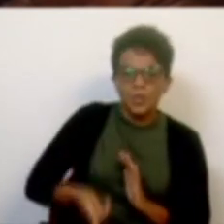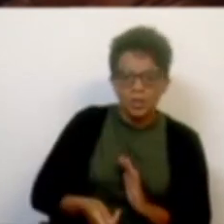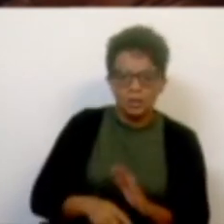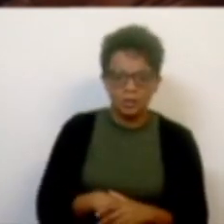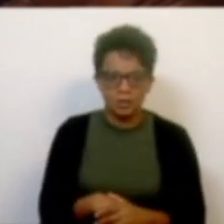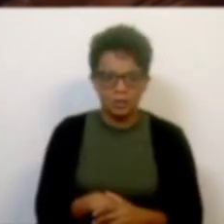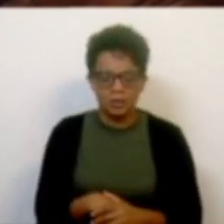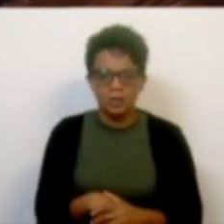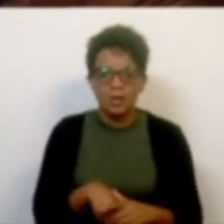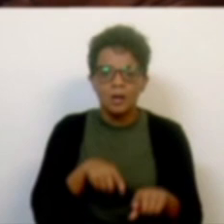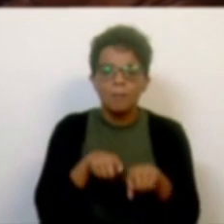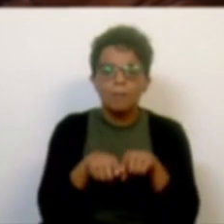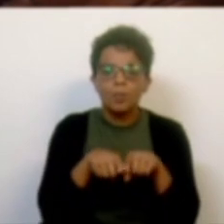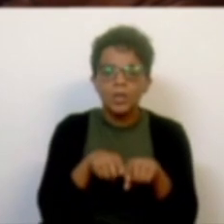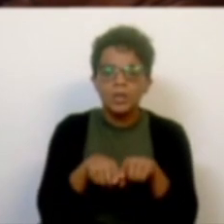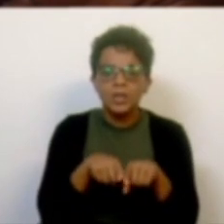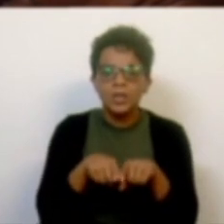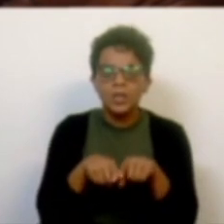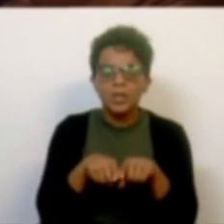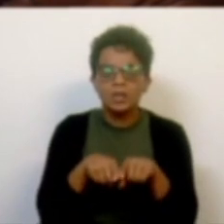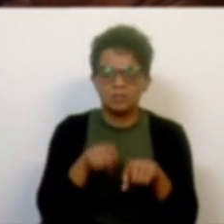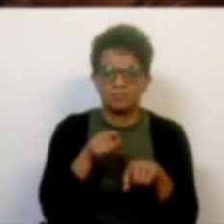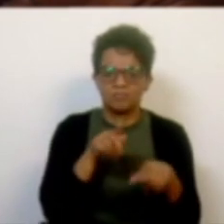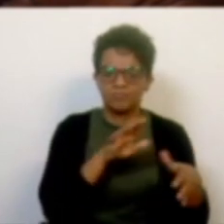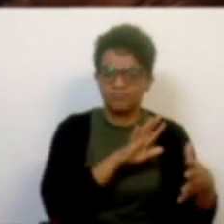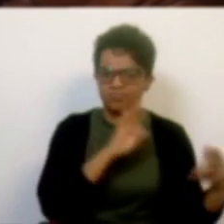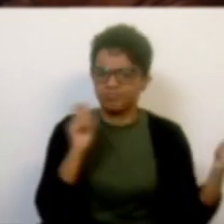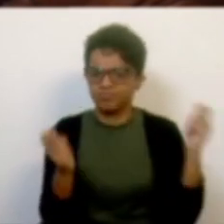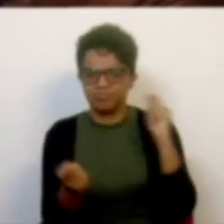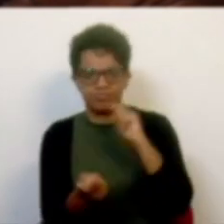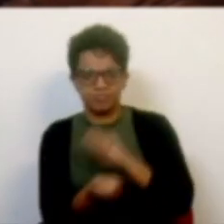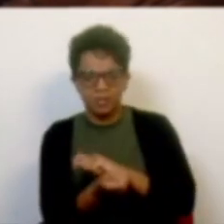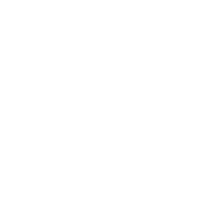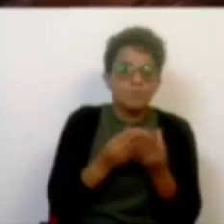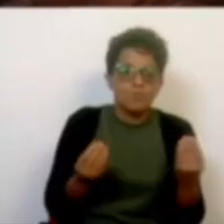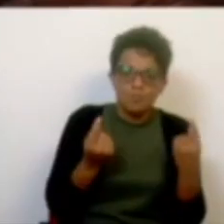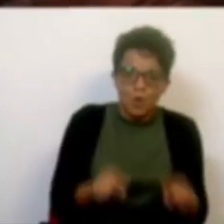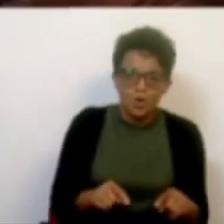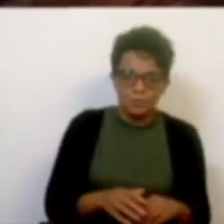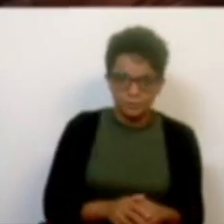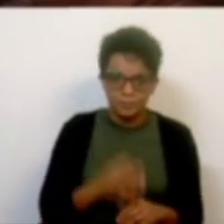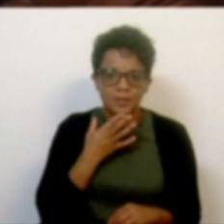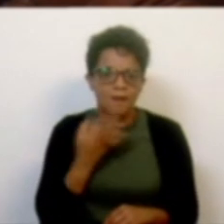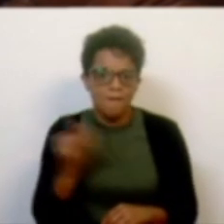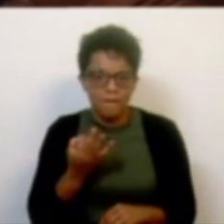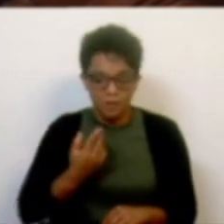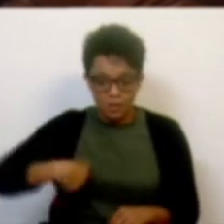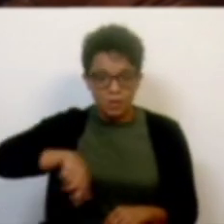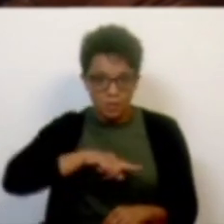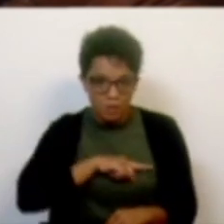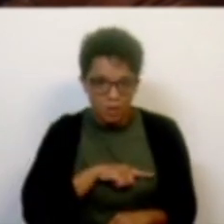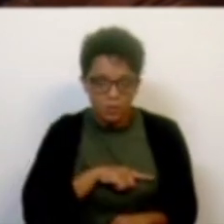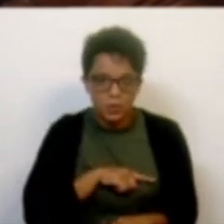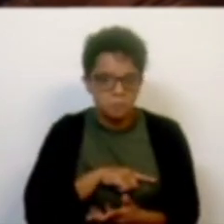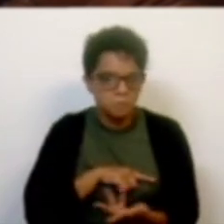a política transformada em pantomina. Seguramente em nós não